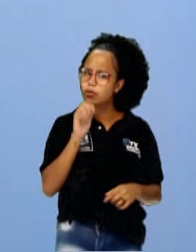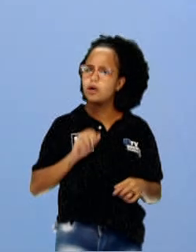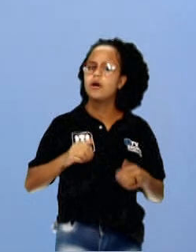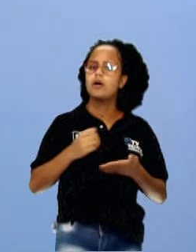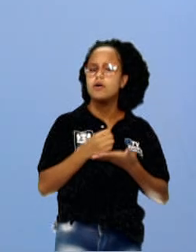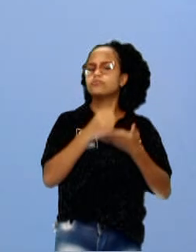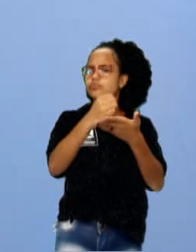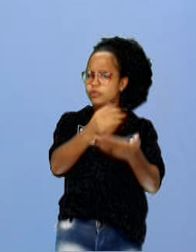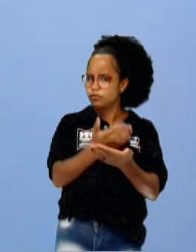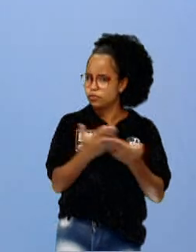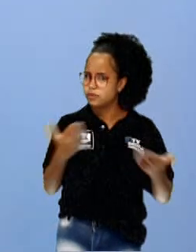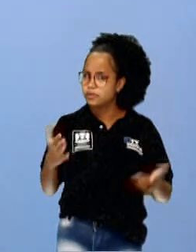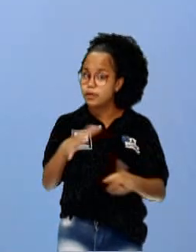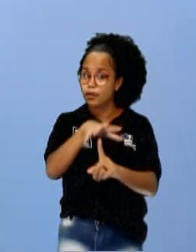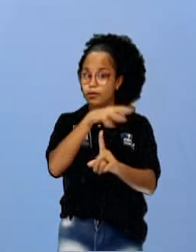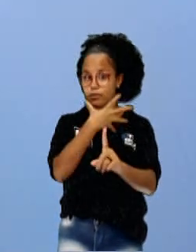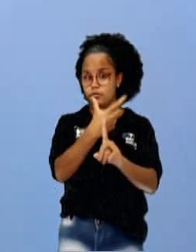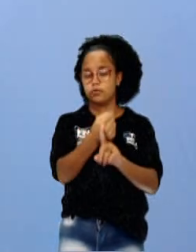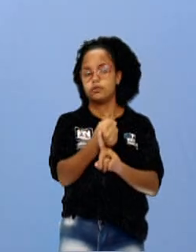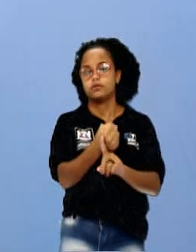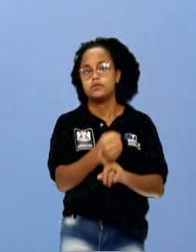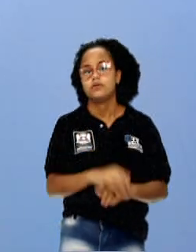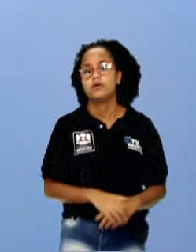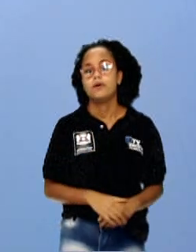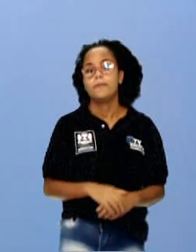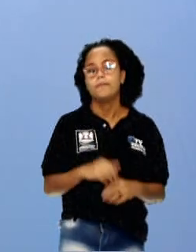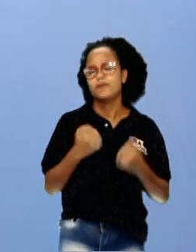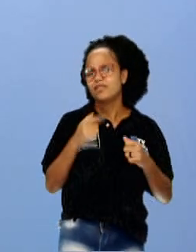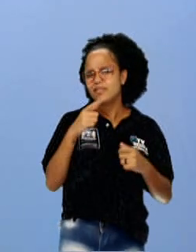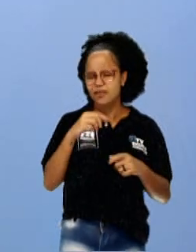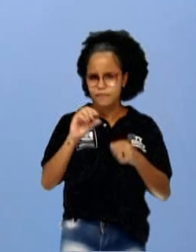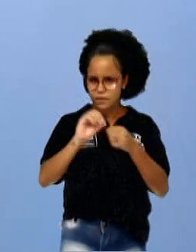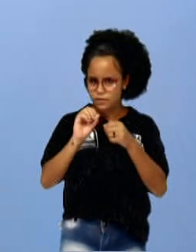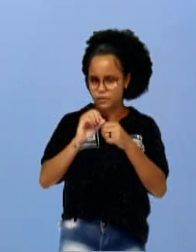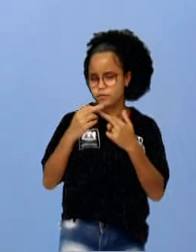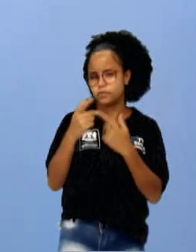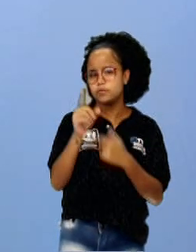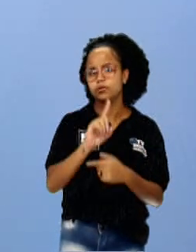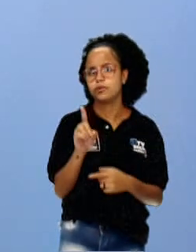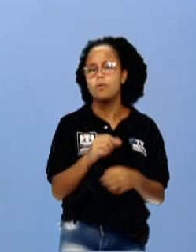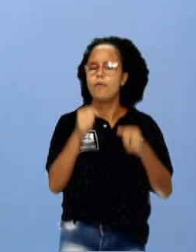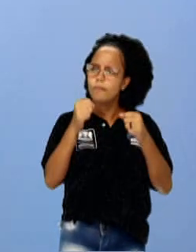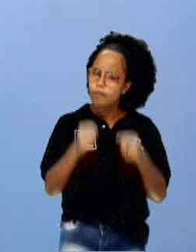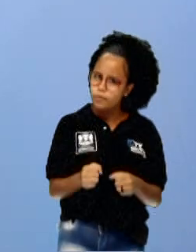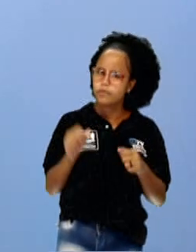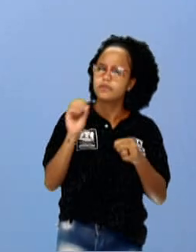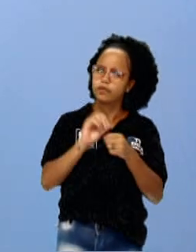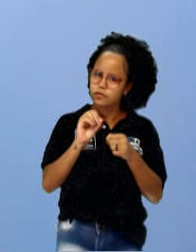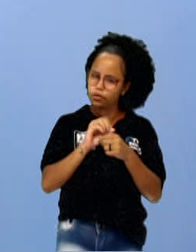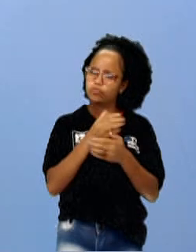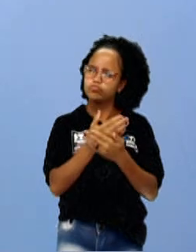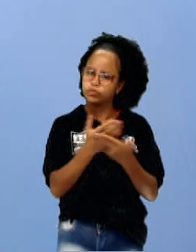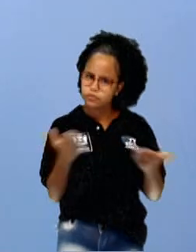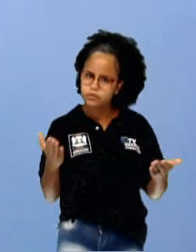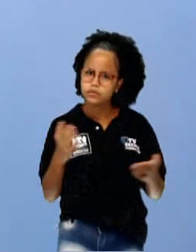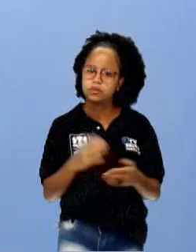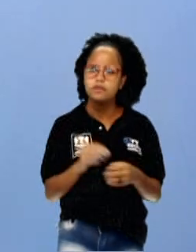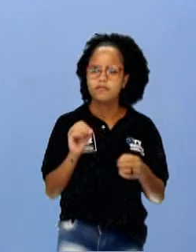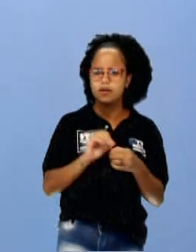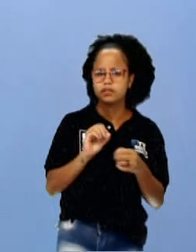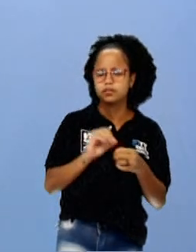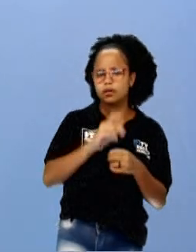vocês aí a se inspirarem. Isso não quer dizer que vocês têm que fazer um desses desenhos. Vocês podem criar o de vocês. Vocês podem pensar em fazer uma